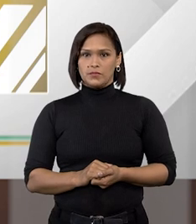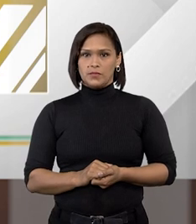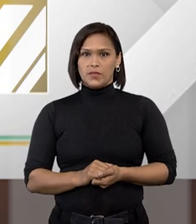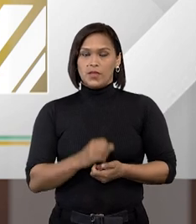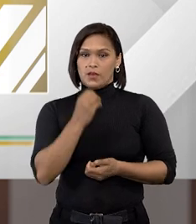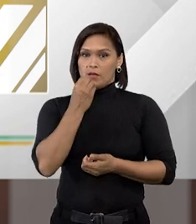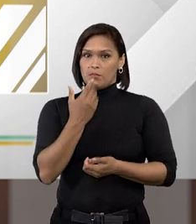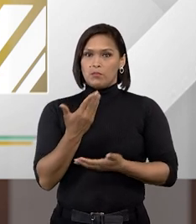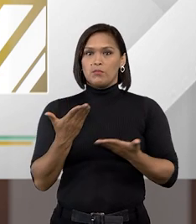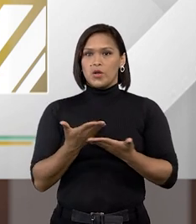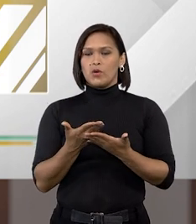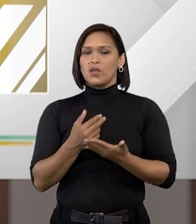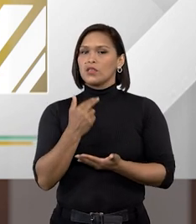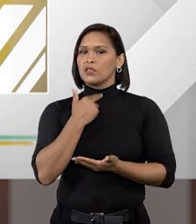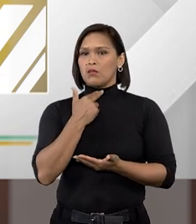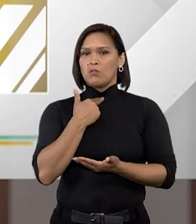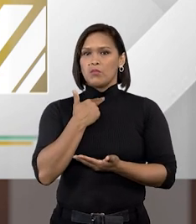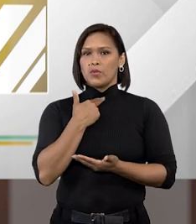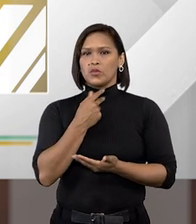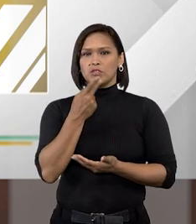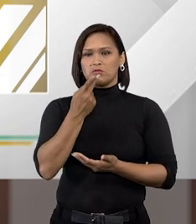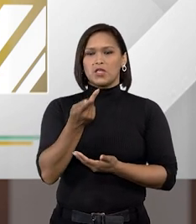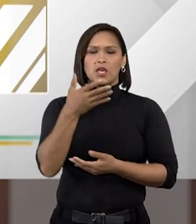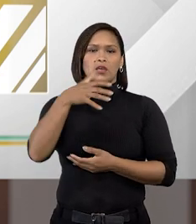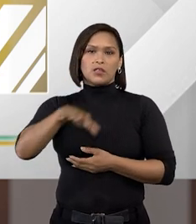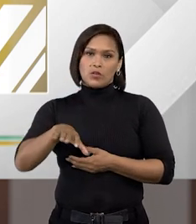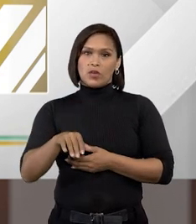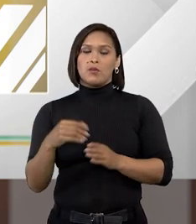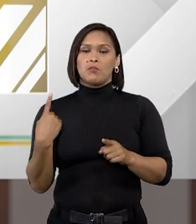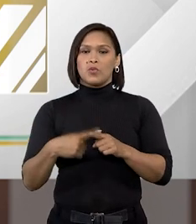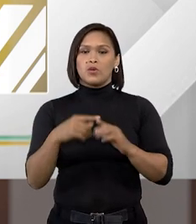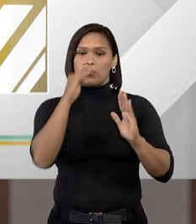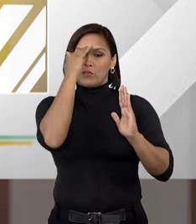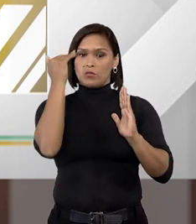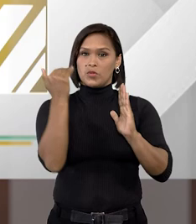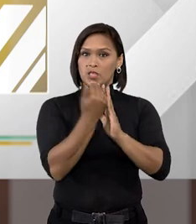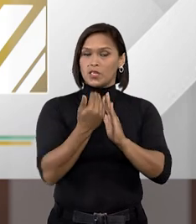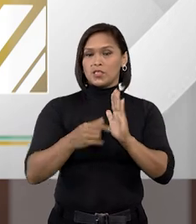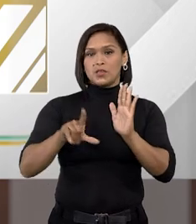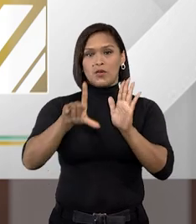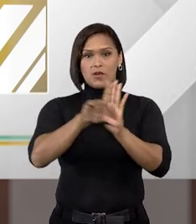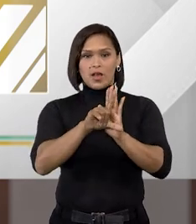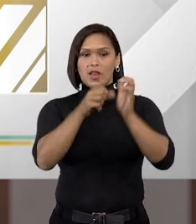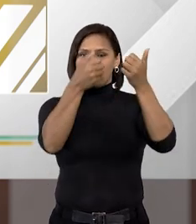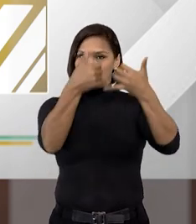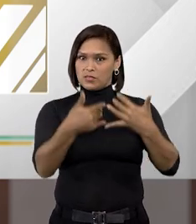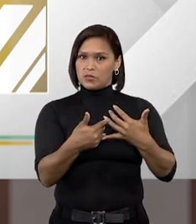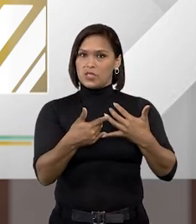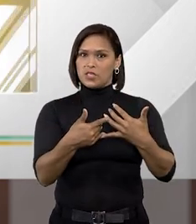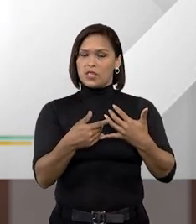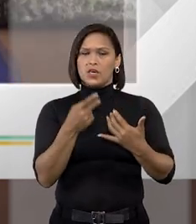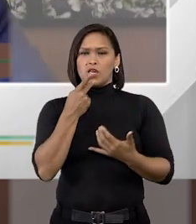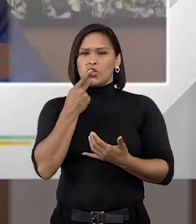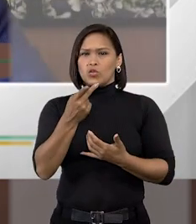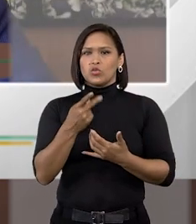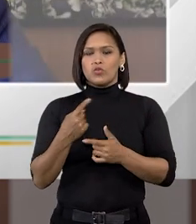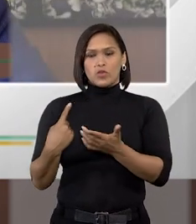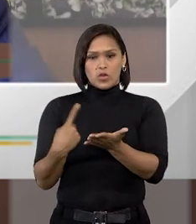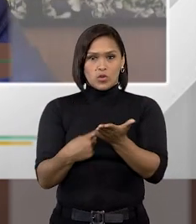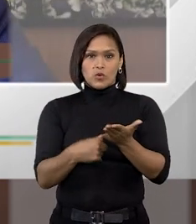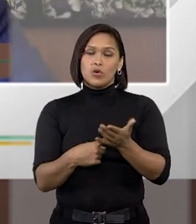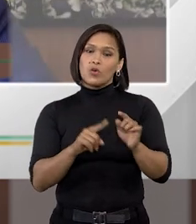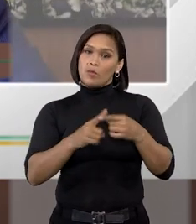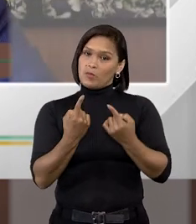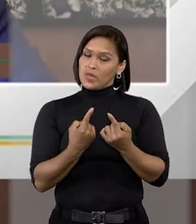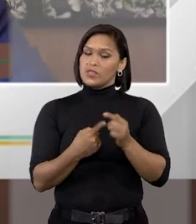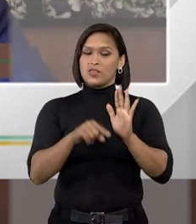Bom, ele não pode se recusar porque é uma obrigação, assim, dispõe a LEP. Não estou dizendo que eu concordo com